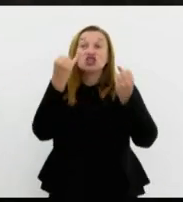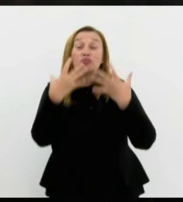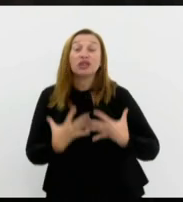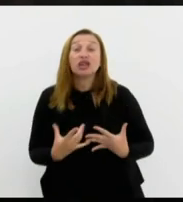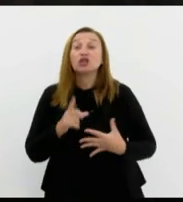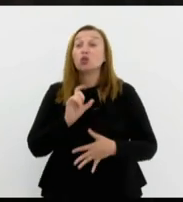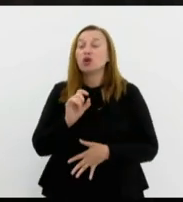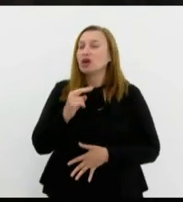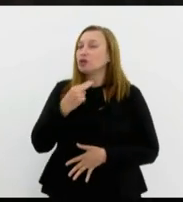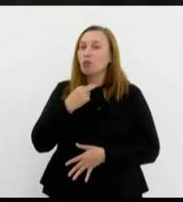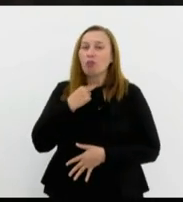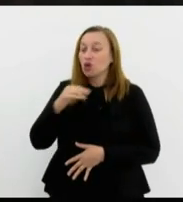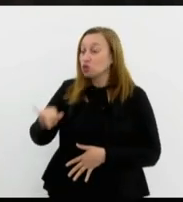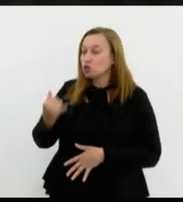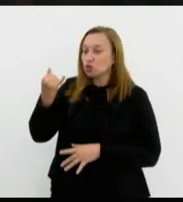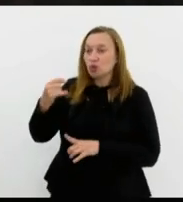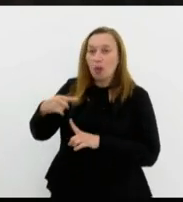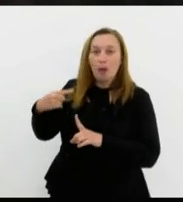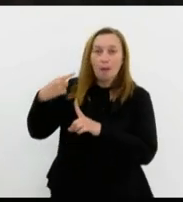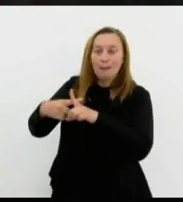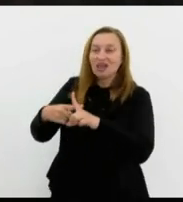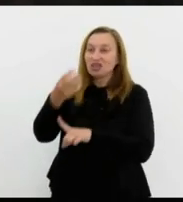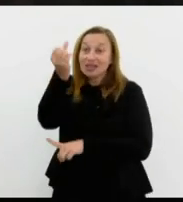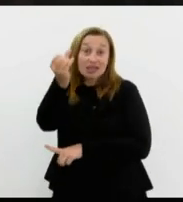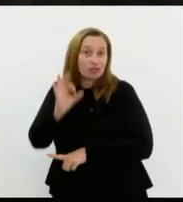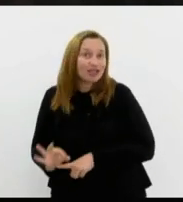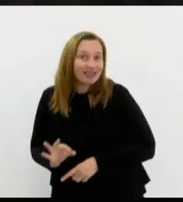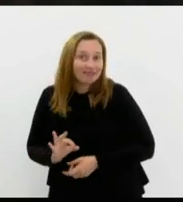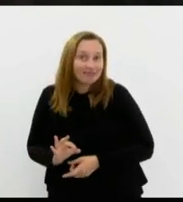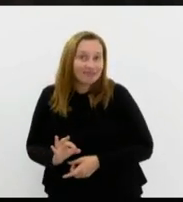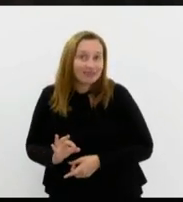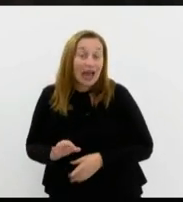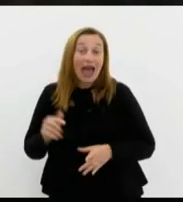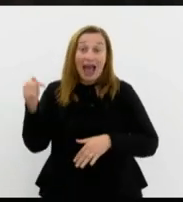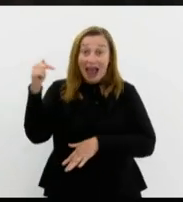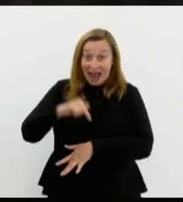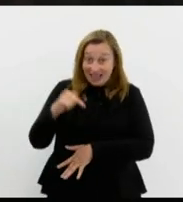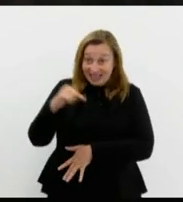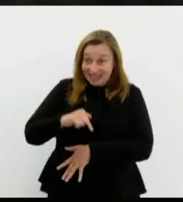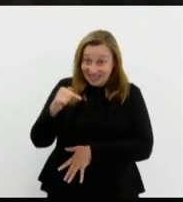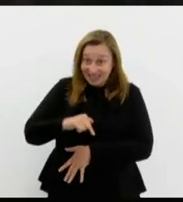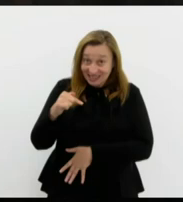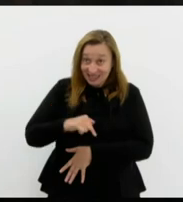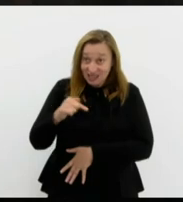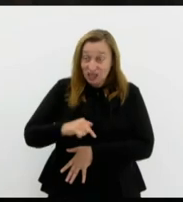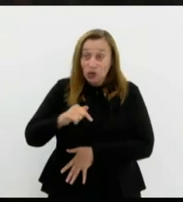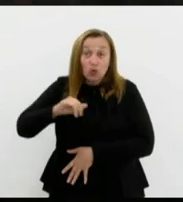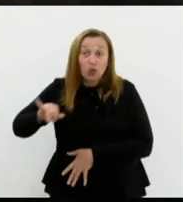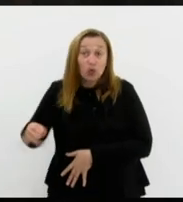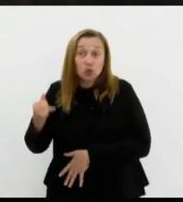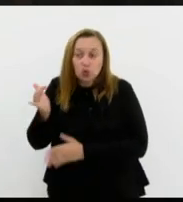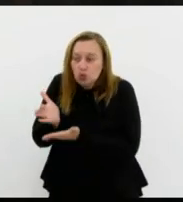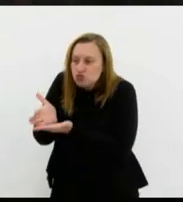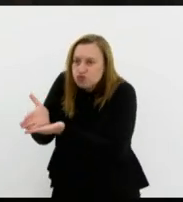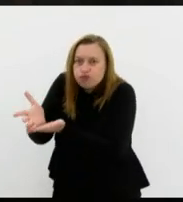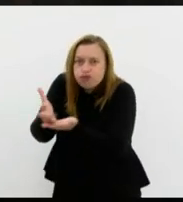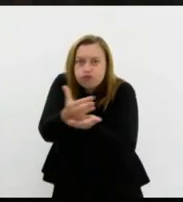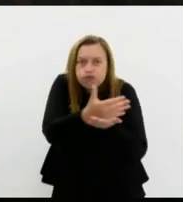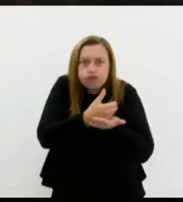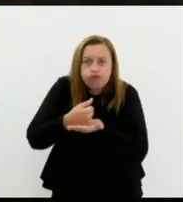pode ter um juro maior do que 100%. Aqui, os juros acumulados